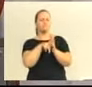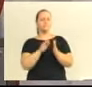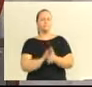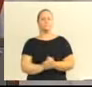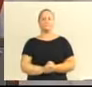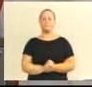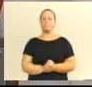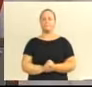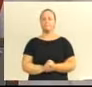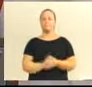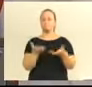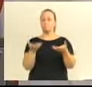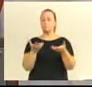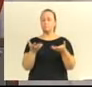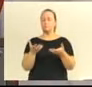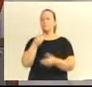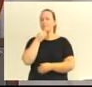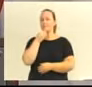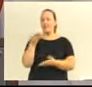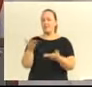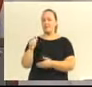E eu queria que o Ari mostrasse uma imagem